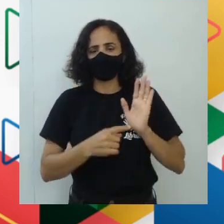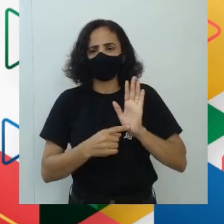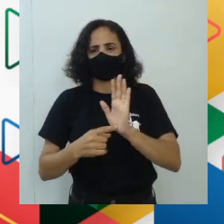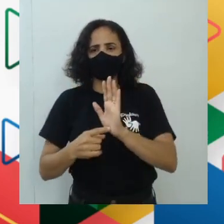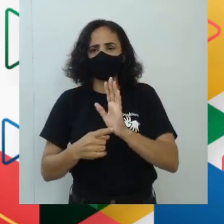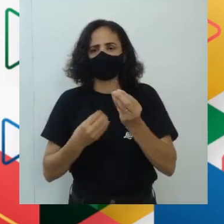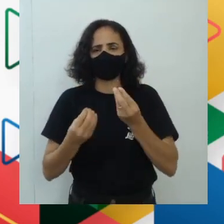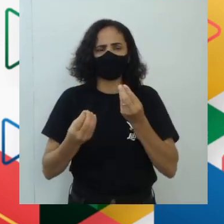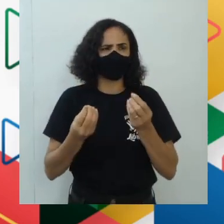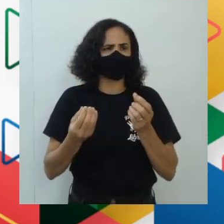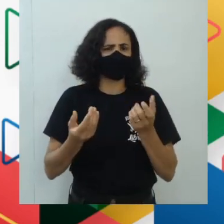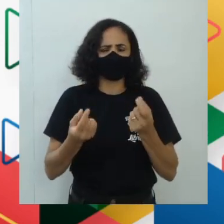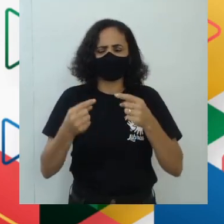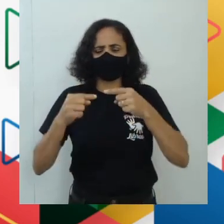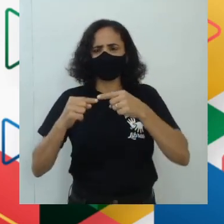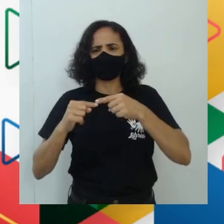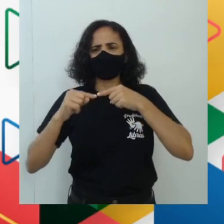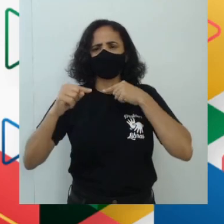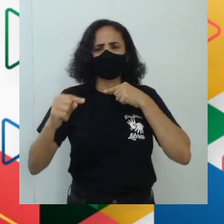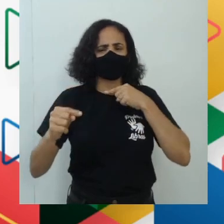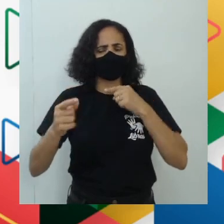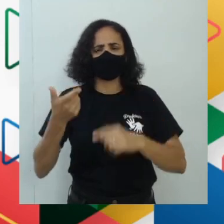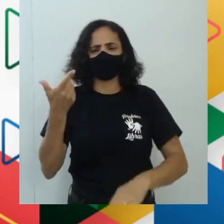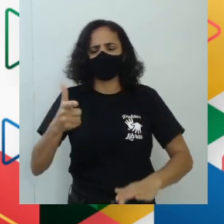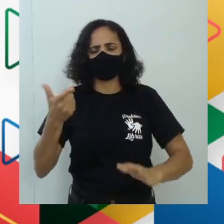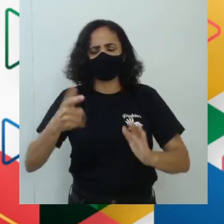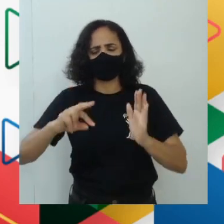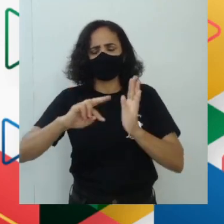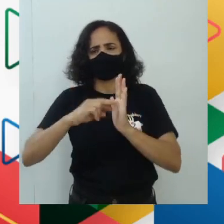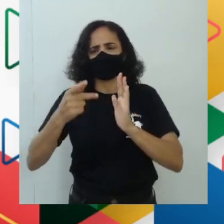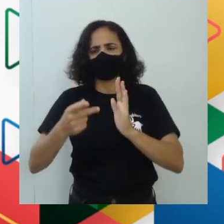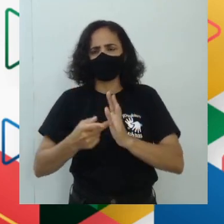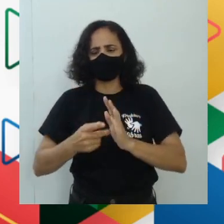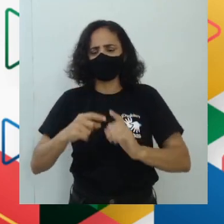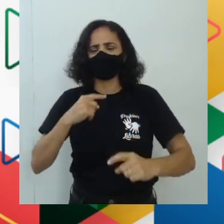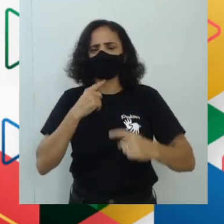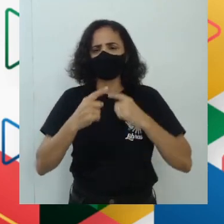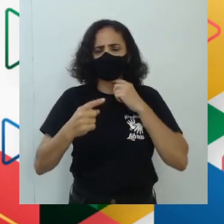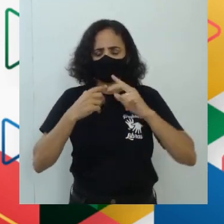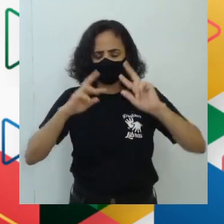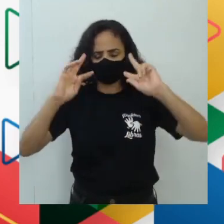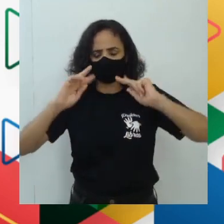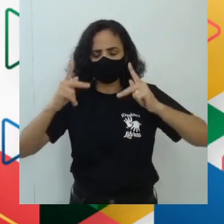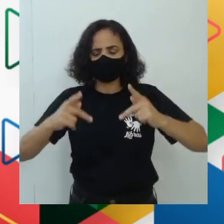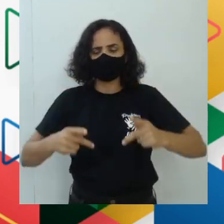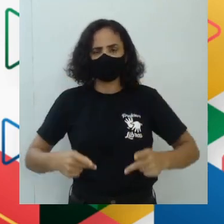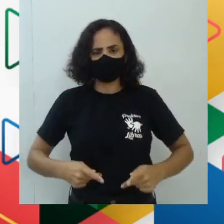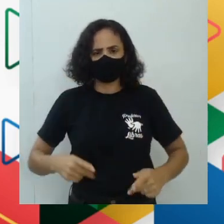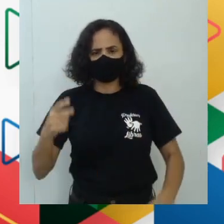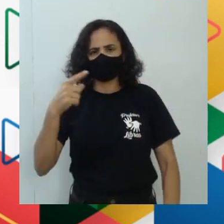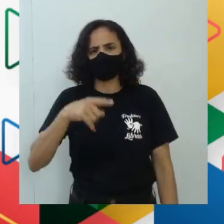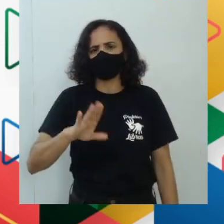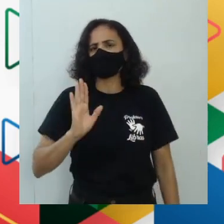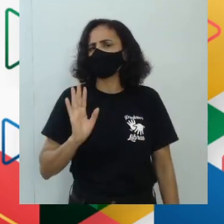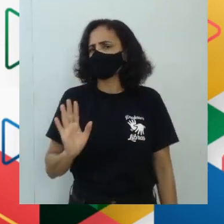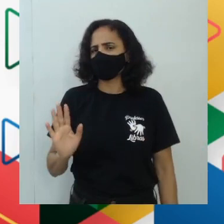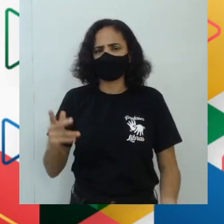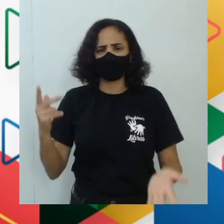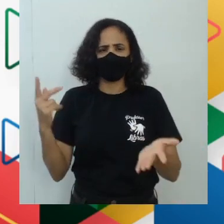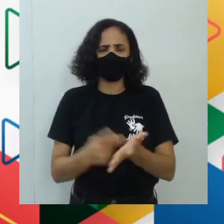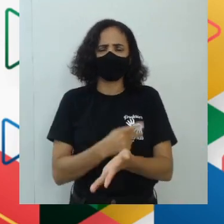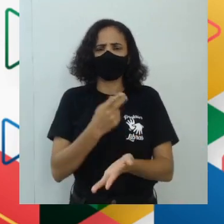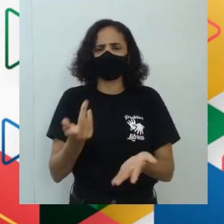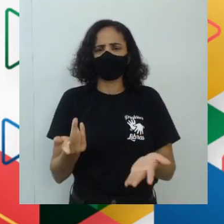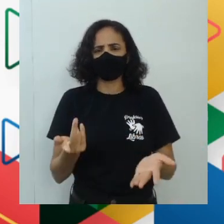incoerentes e sem nenhum sentido para as questões humanas. Ora, essa parte aí, você já vê que não tem nem como, né?